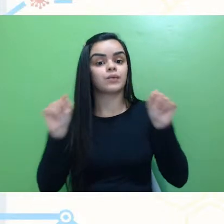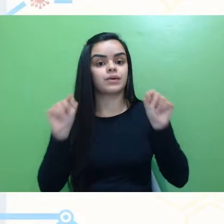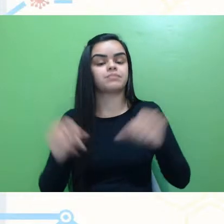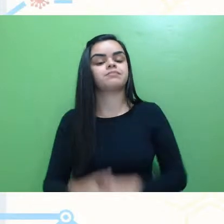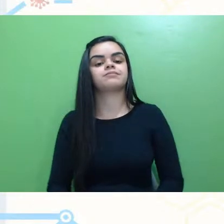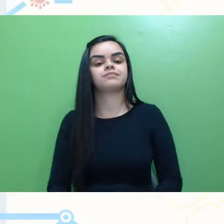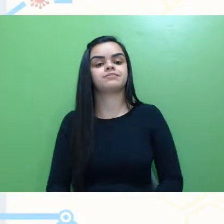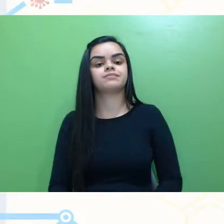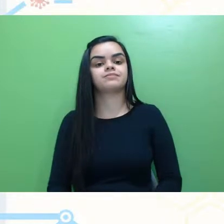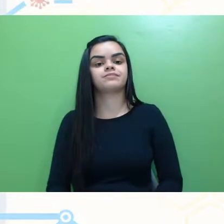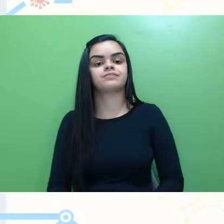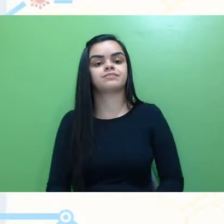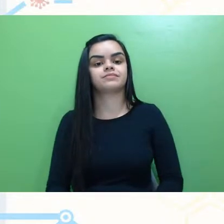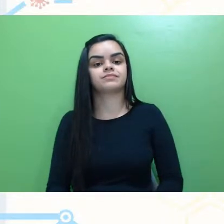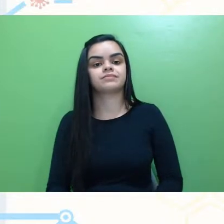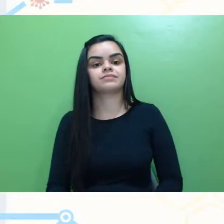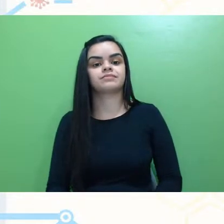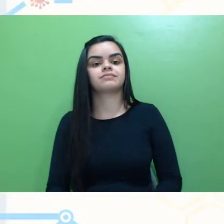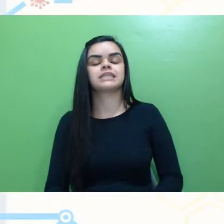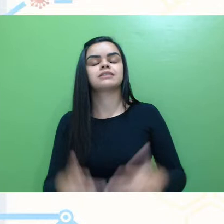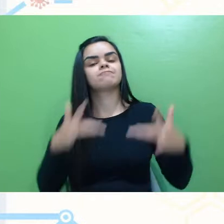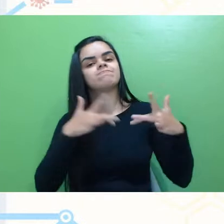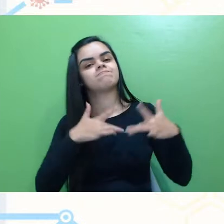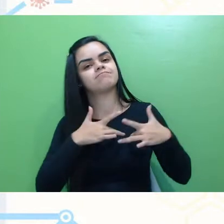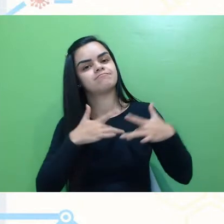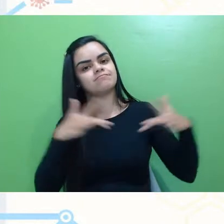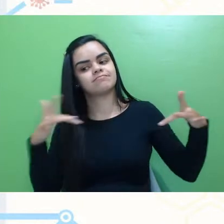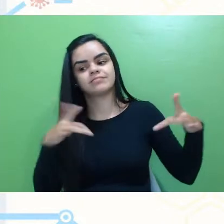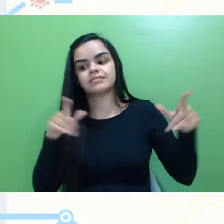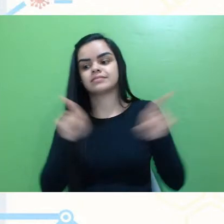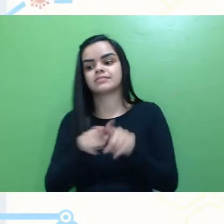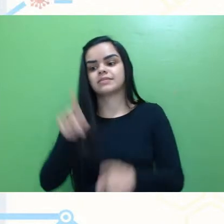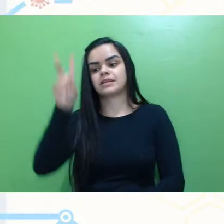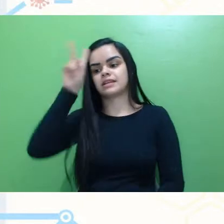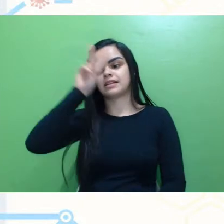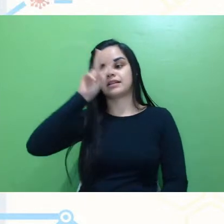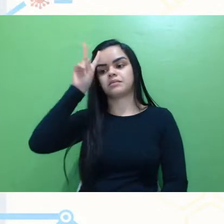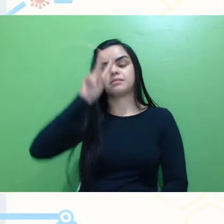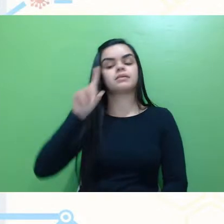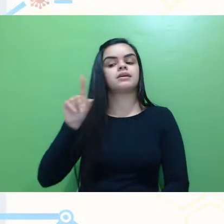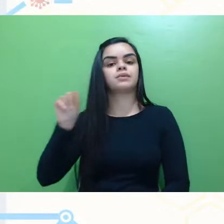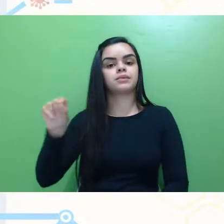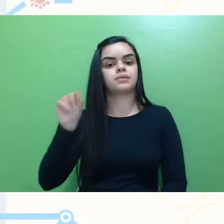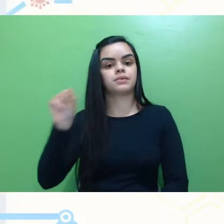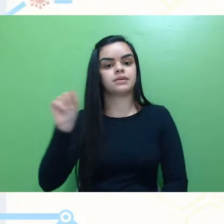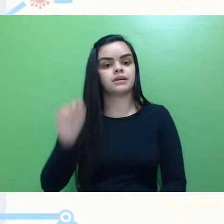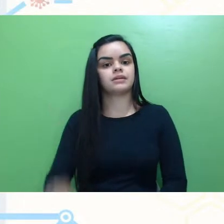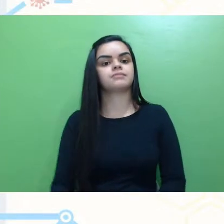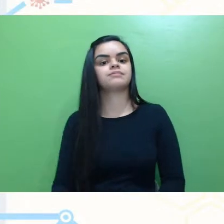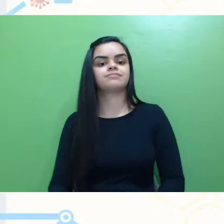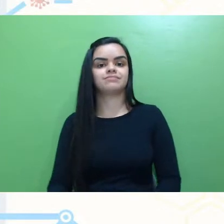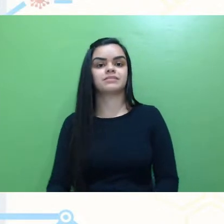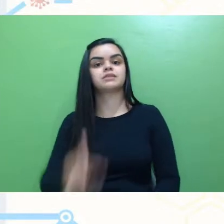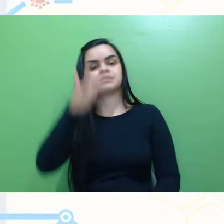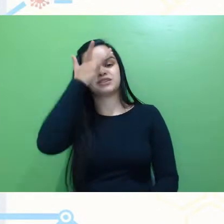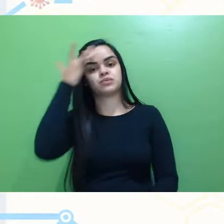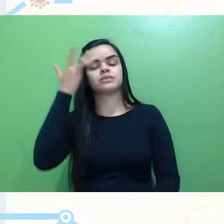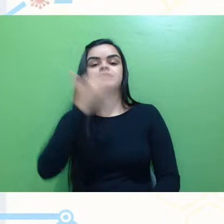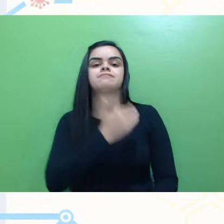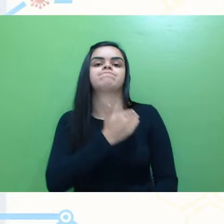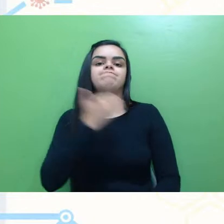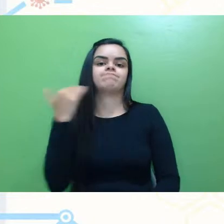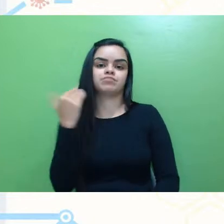deixar de me solidarizar e lembrar das vítimas do Covid-19,